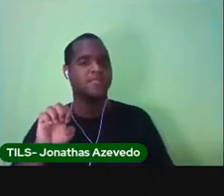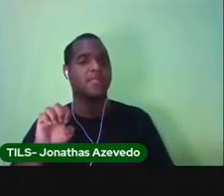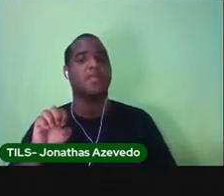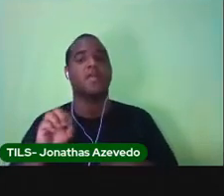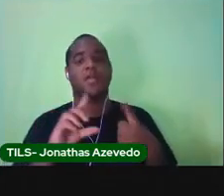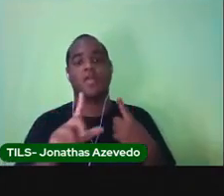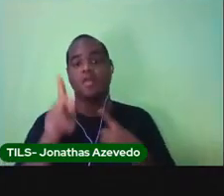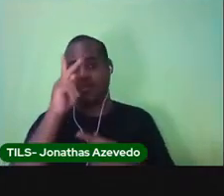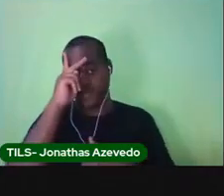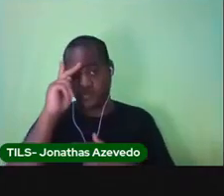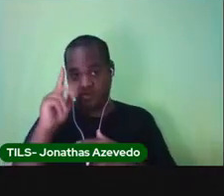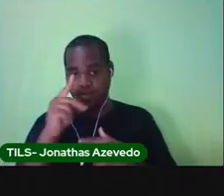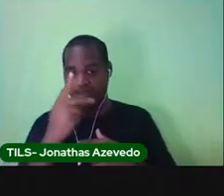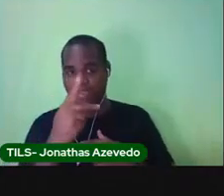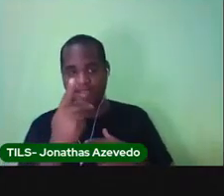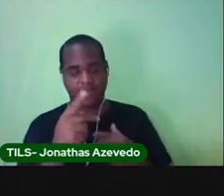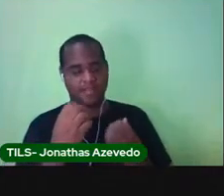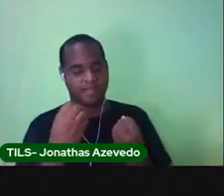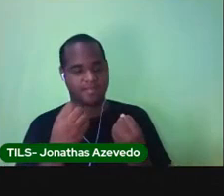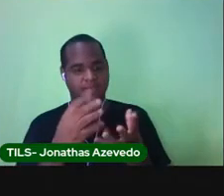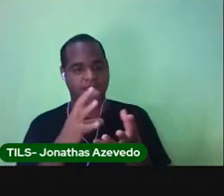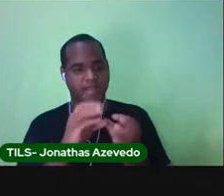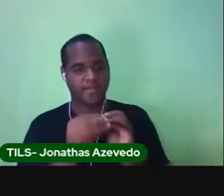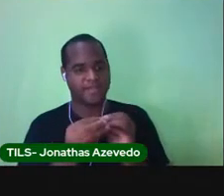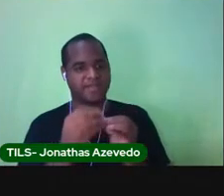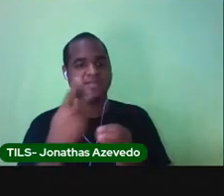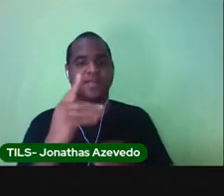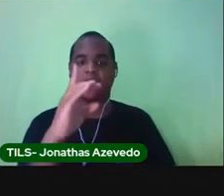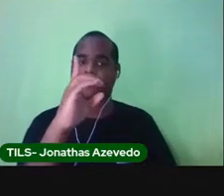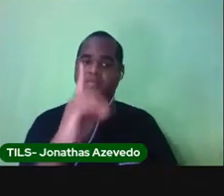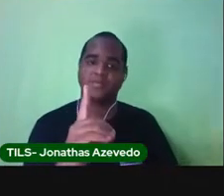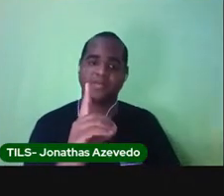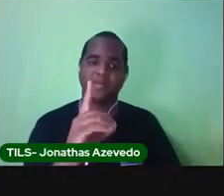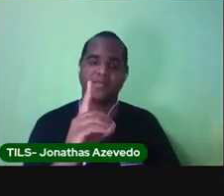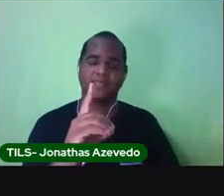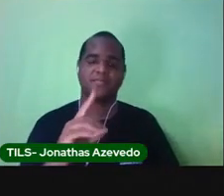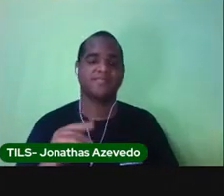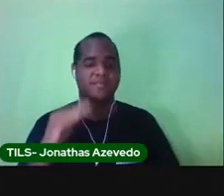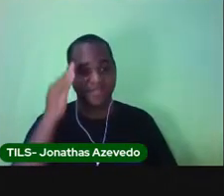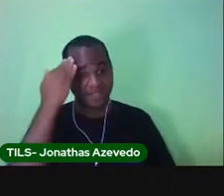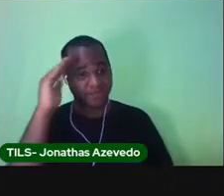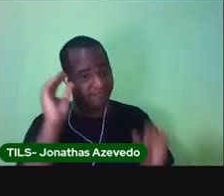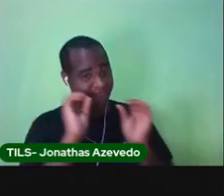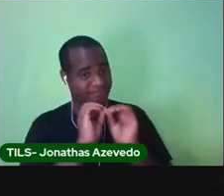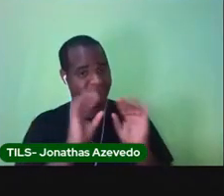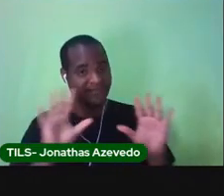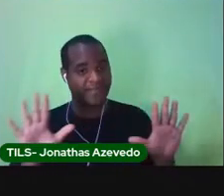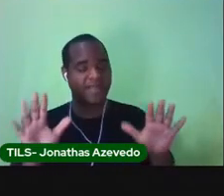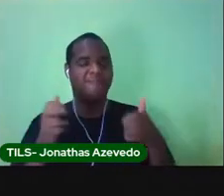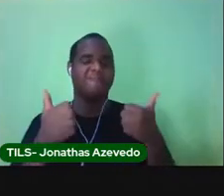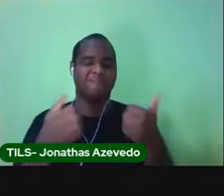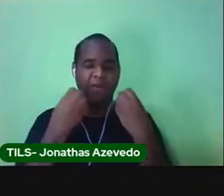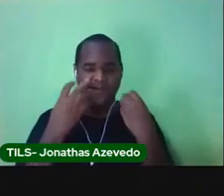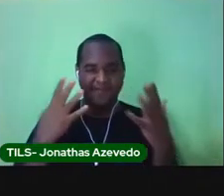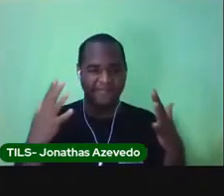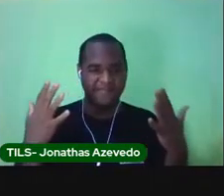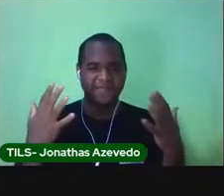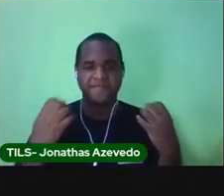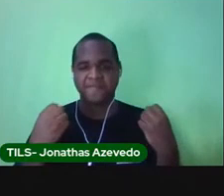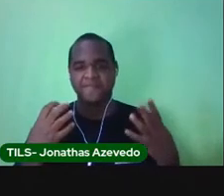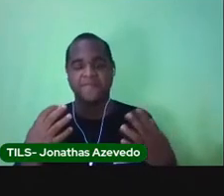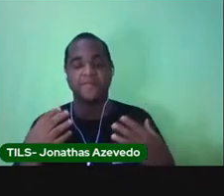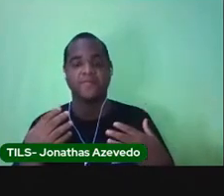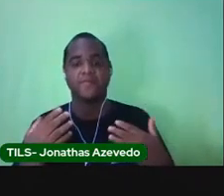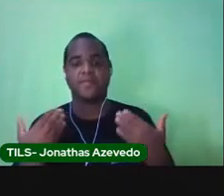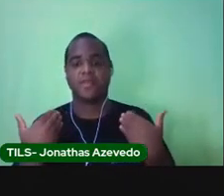recebe o bilhete é o destinatário. Entendeu? Muito bem. O corpo